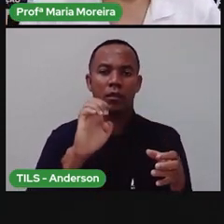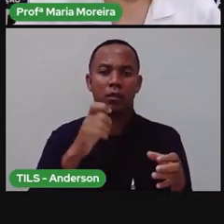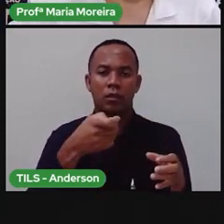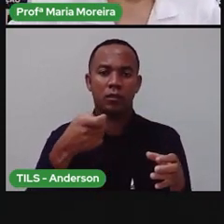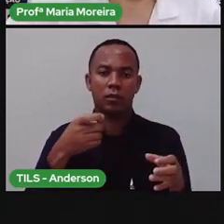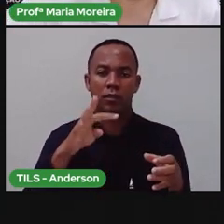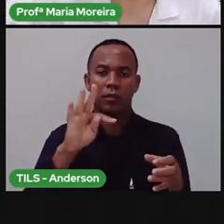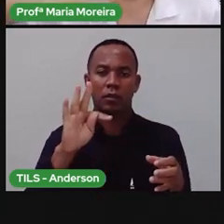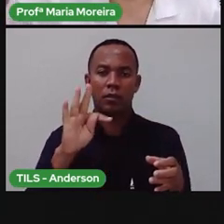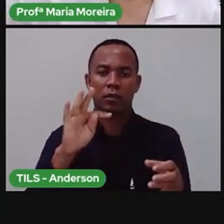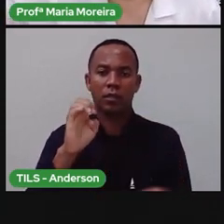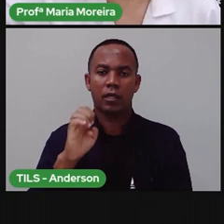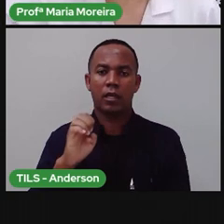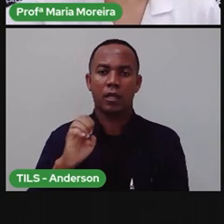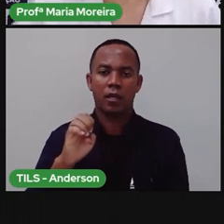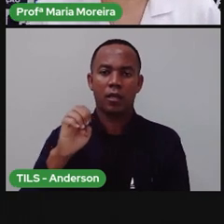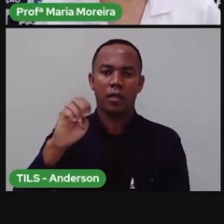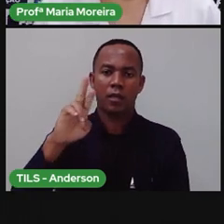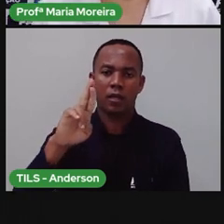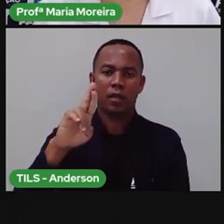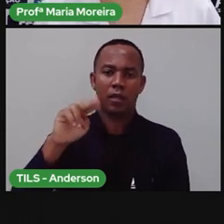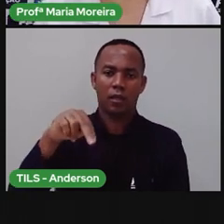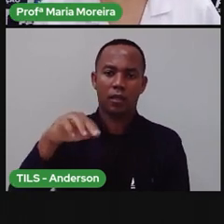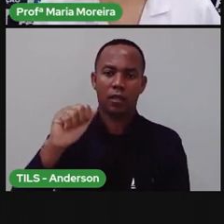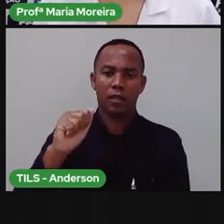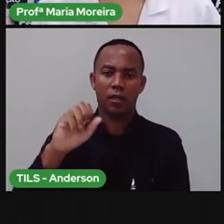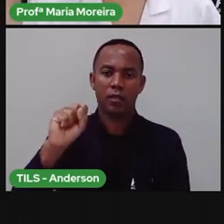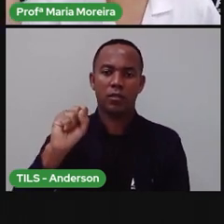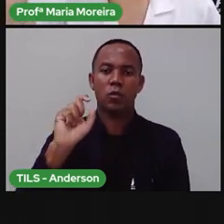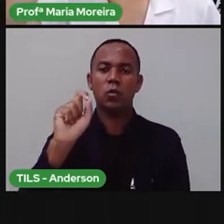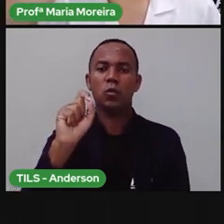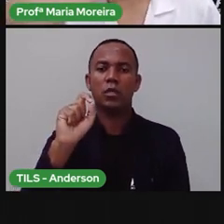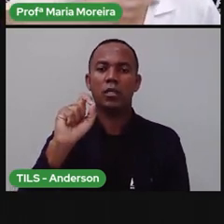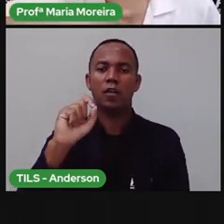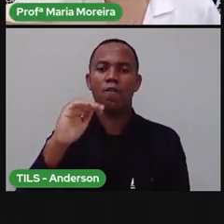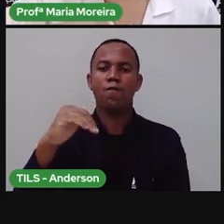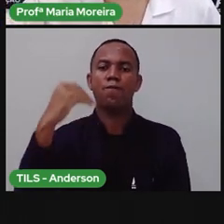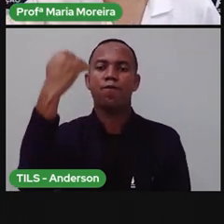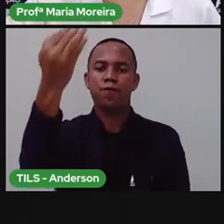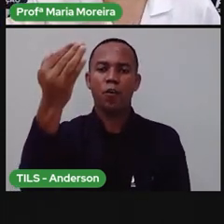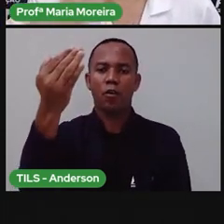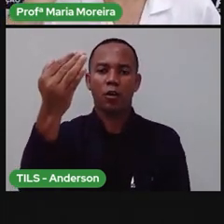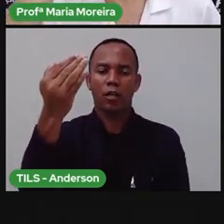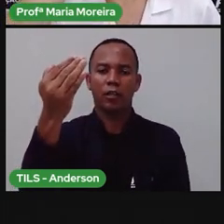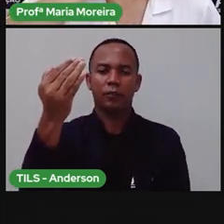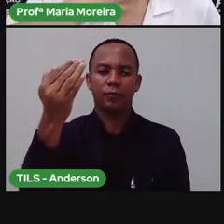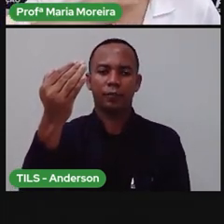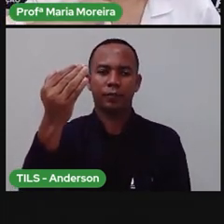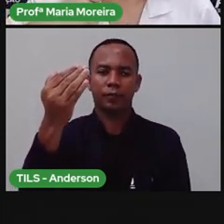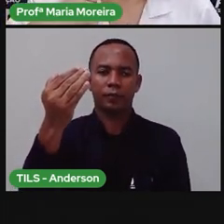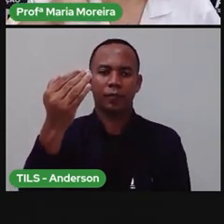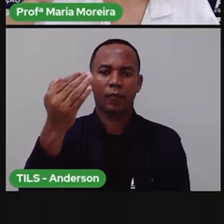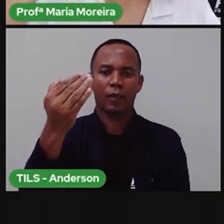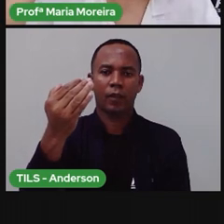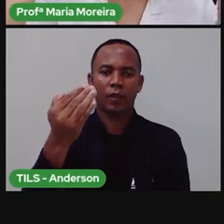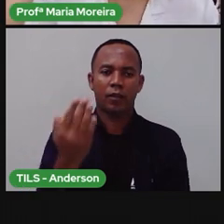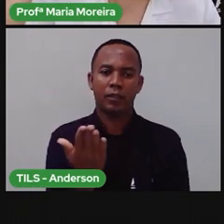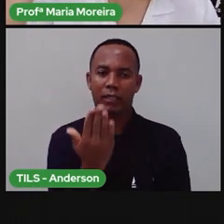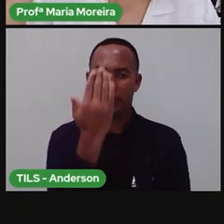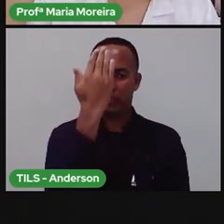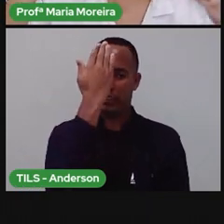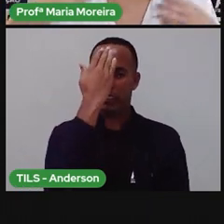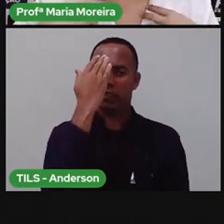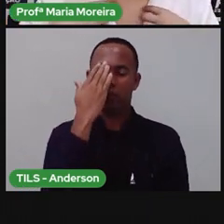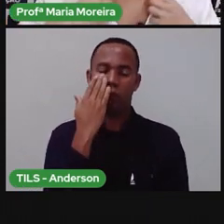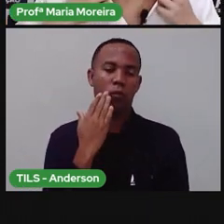O que é externo? Aquilo que está para fora. Então, a parte externa da Pró Maria é o que? Isso aqui que vocês estão vendo, os